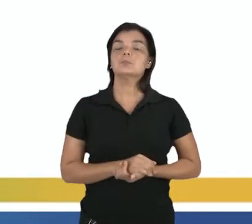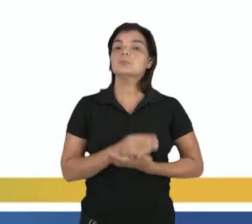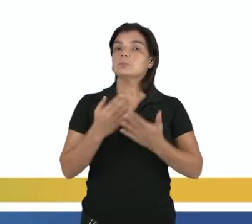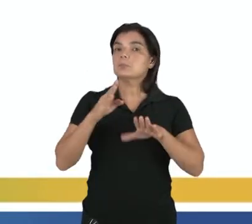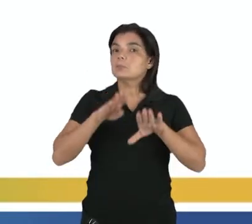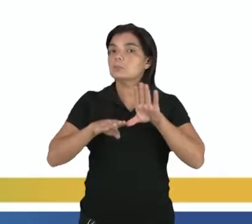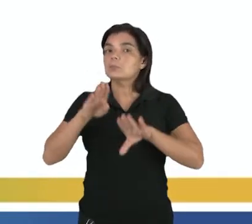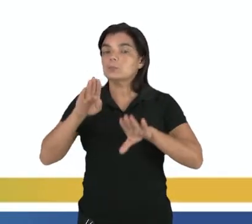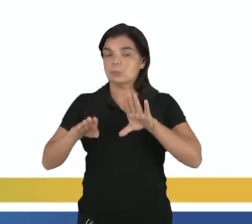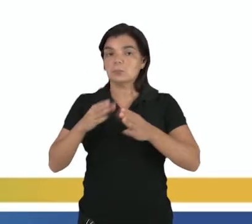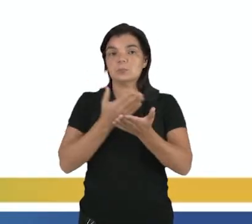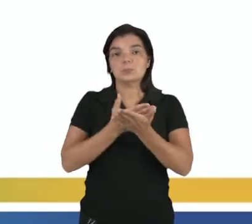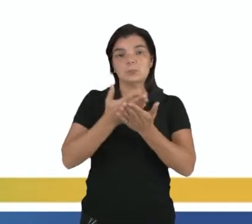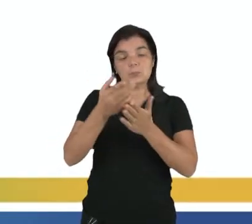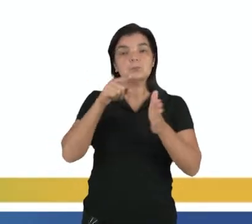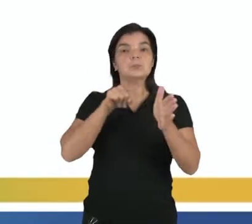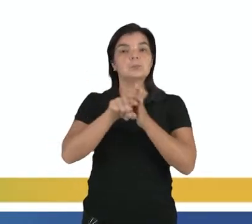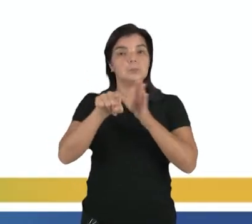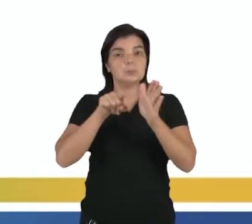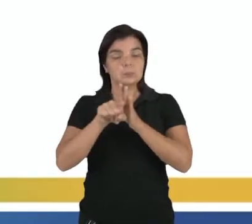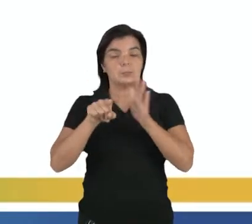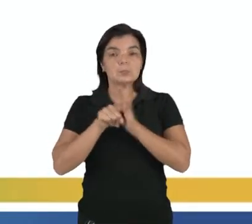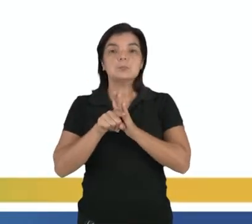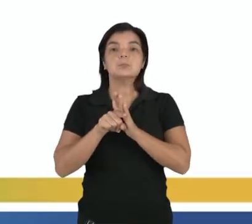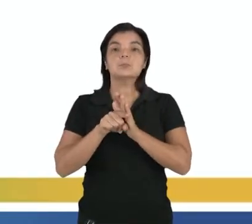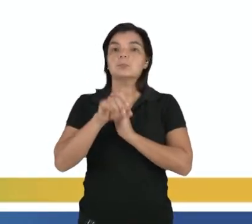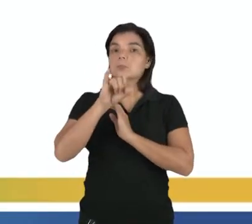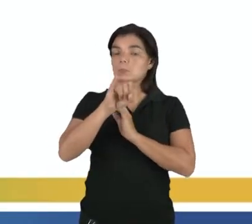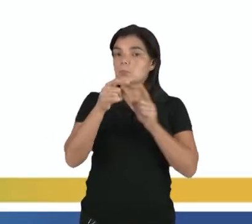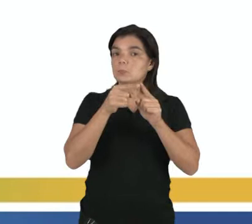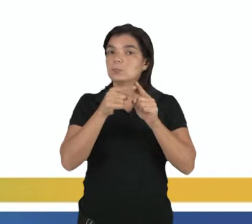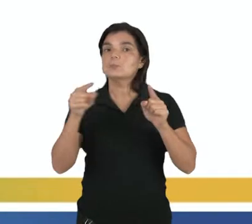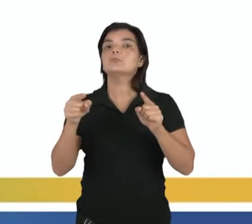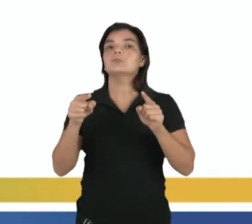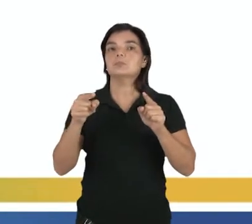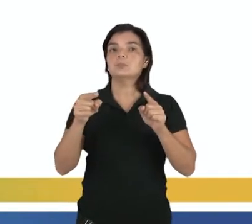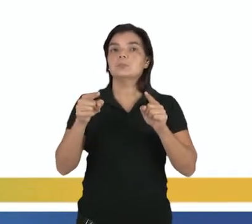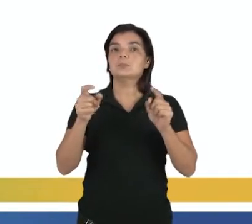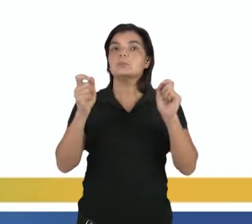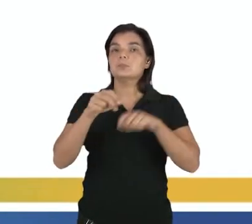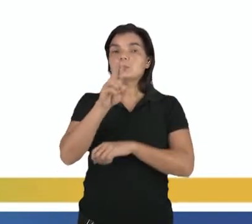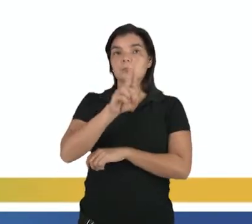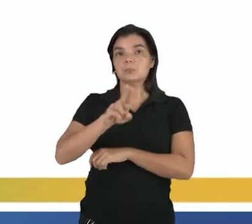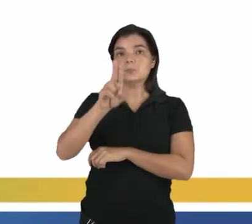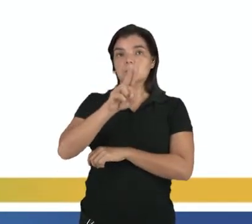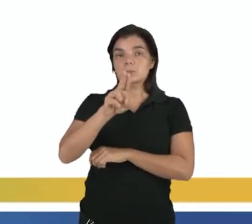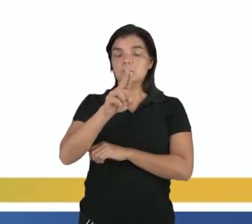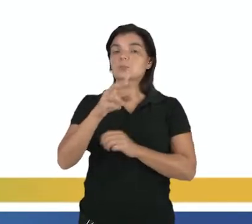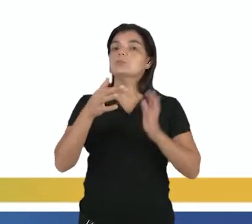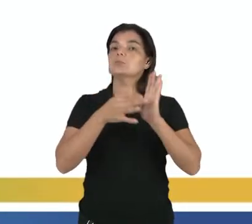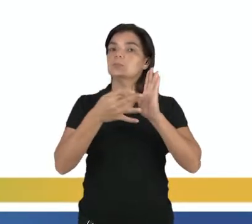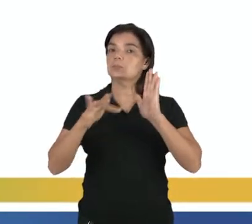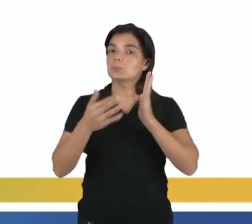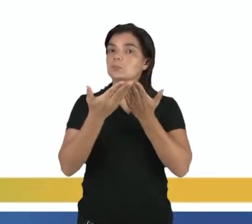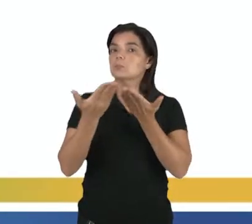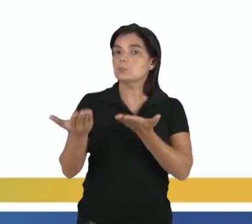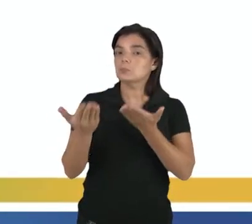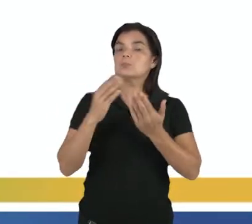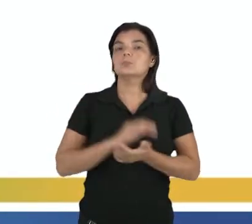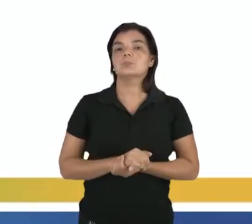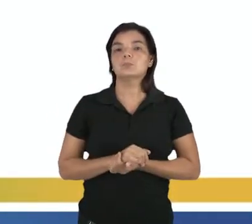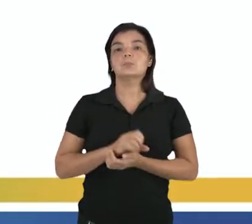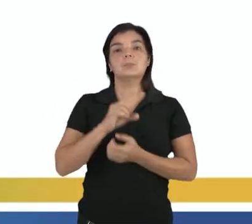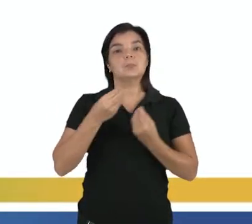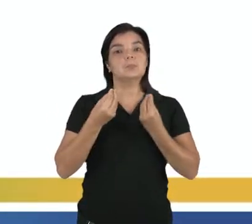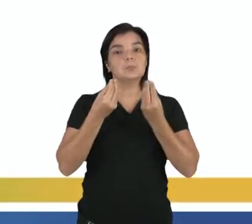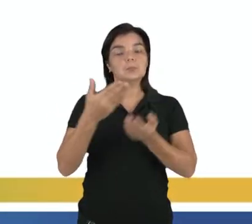Então, dependendo do enunciado da questão, se ele der o período, você usa essa expressão. Se ele der a